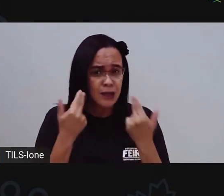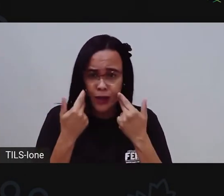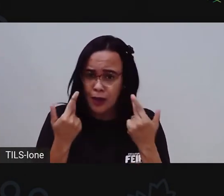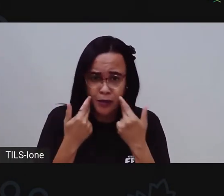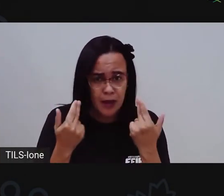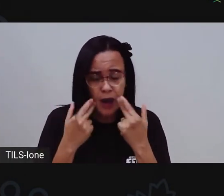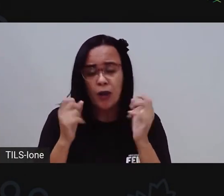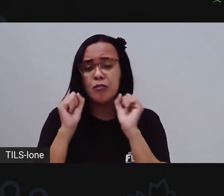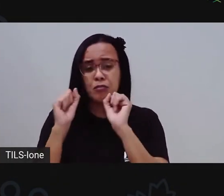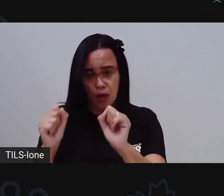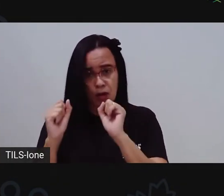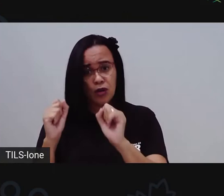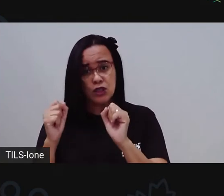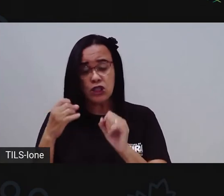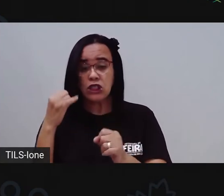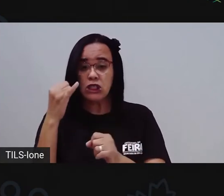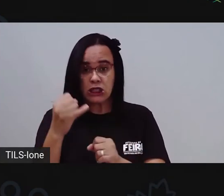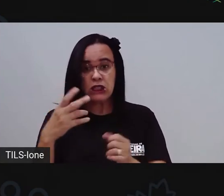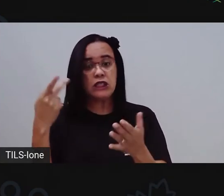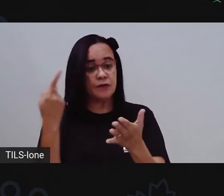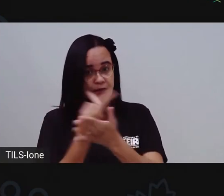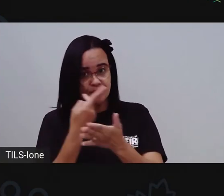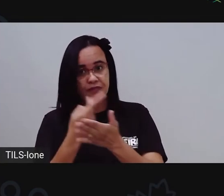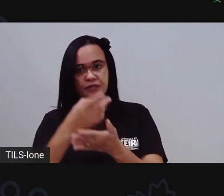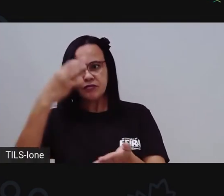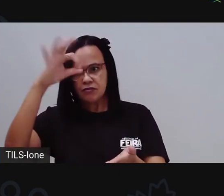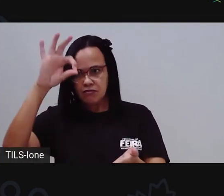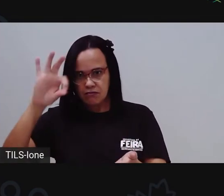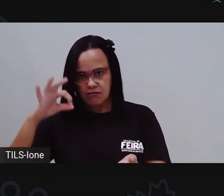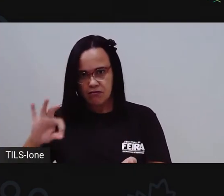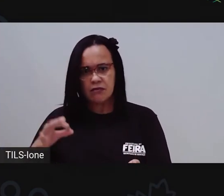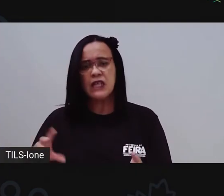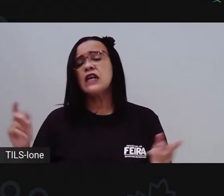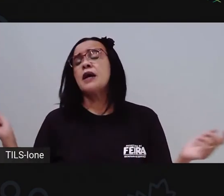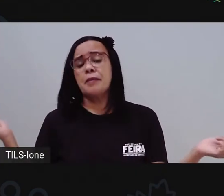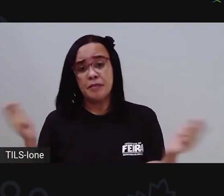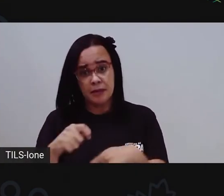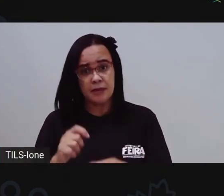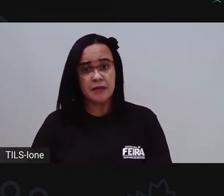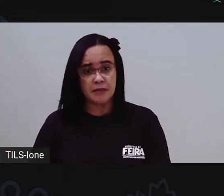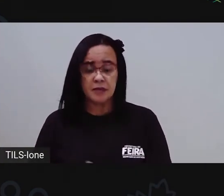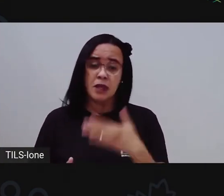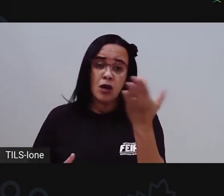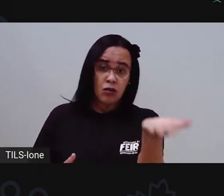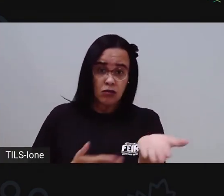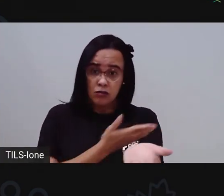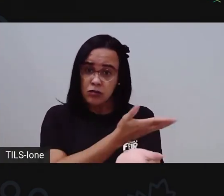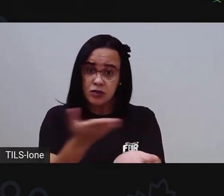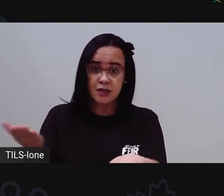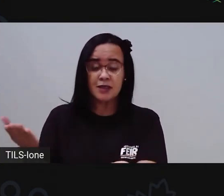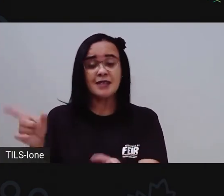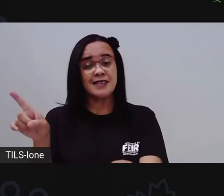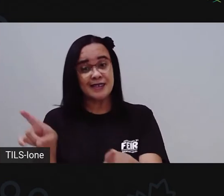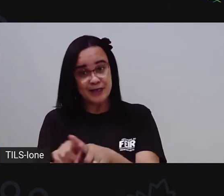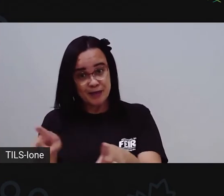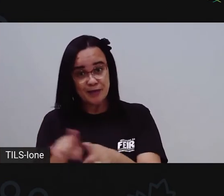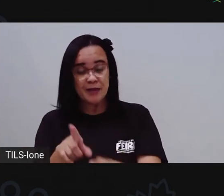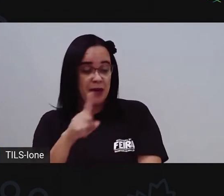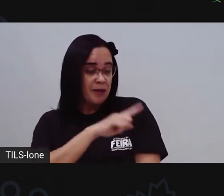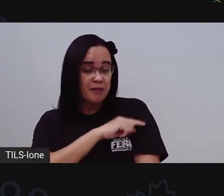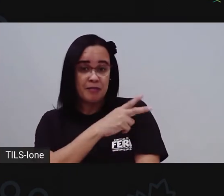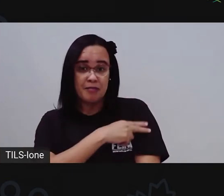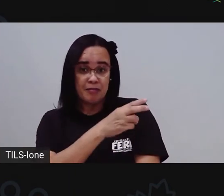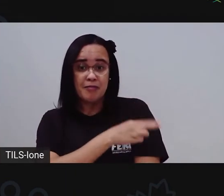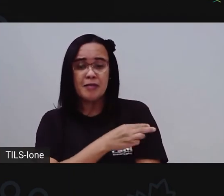vocês que estão no primeiro ano, na alfabetização. Então, estão aprendendo algumas palavras.